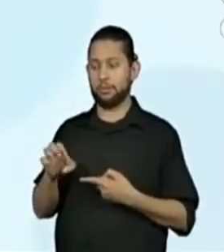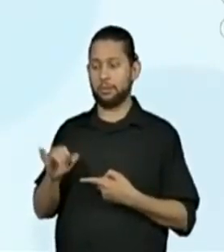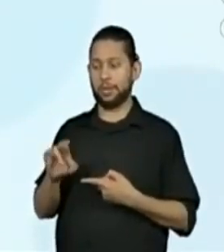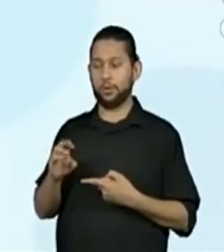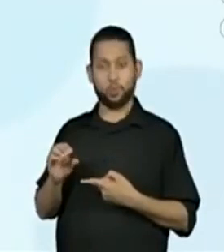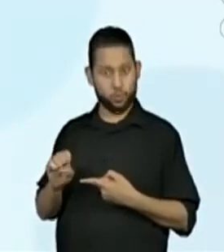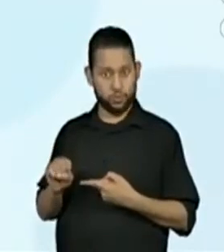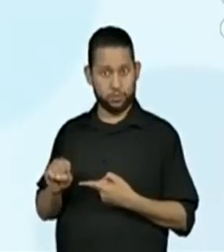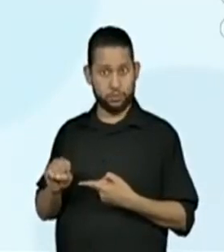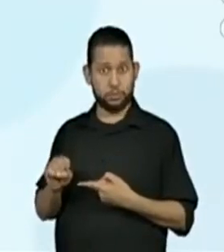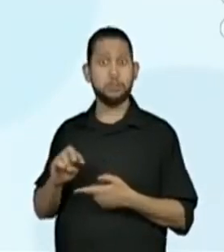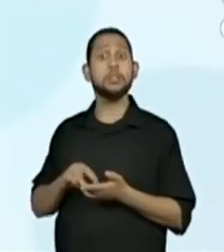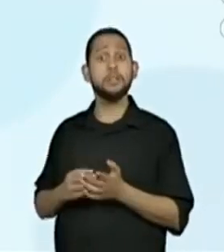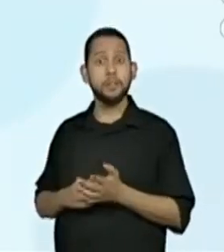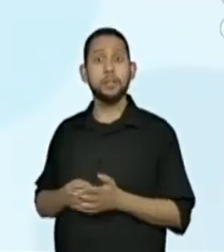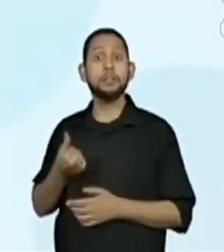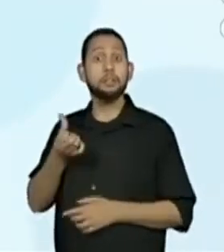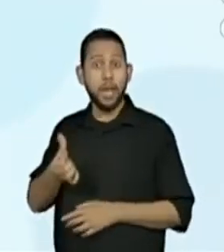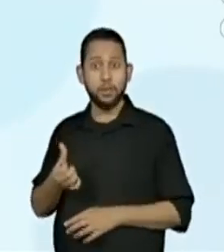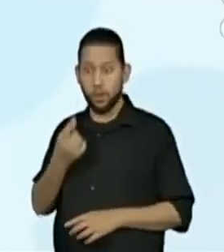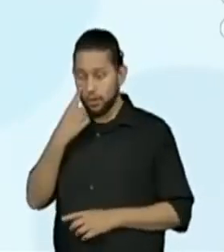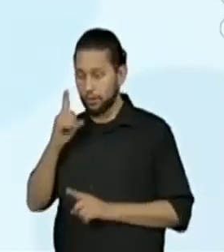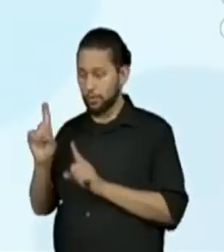6 inteiros.